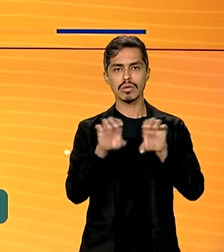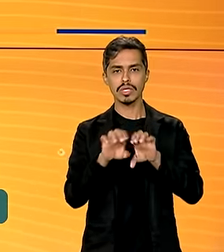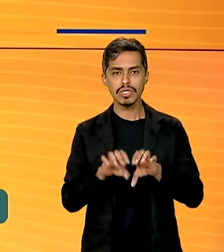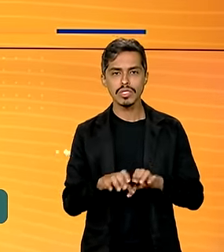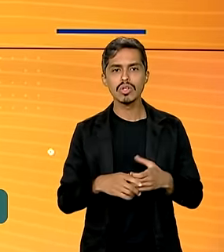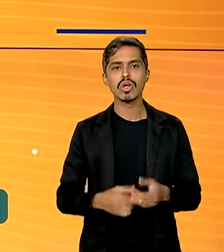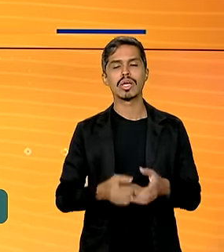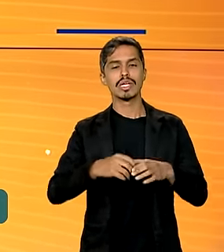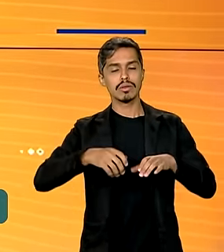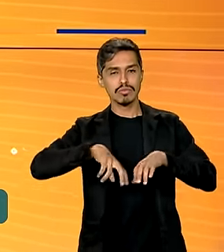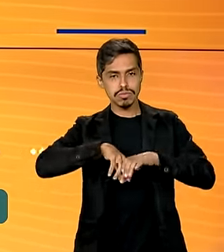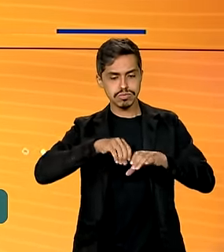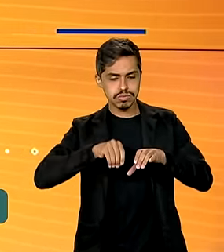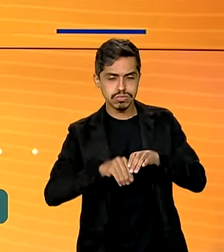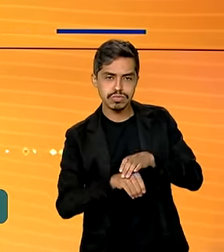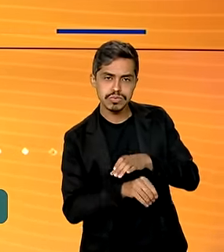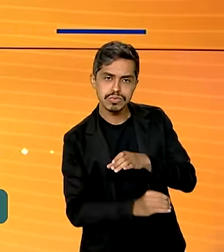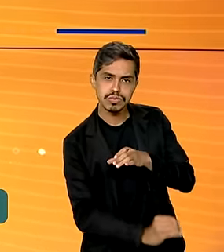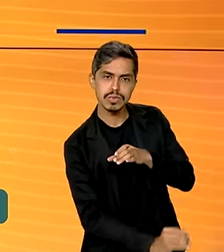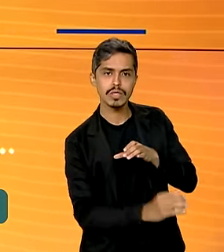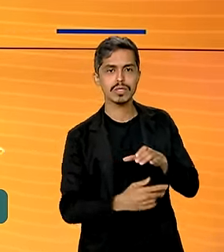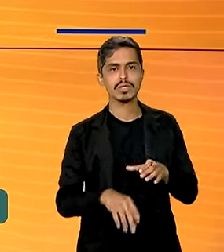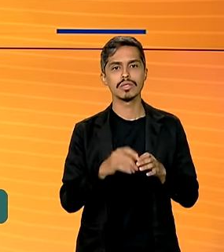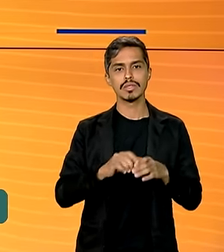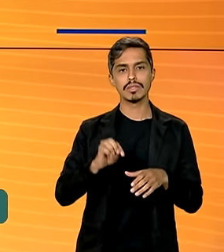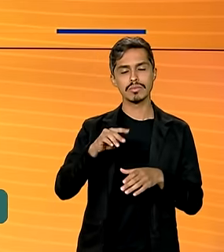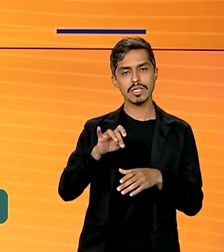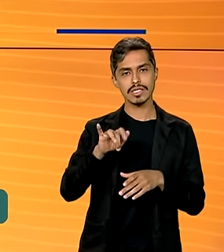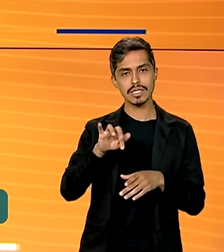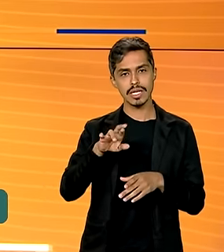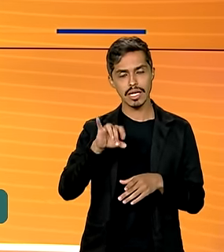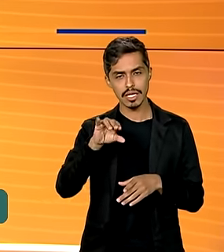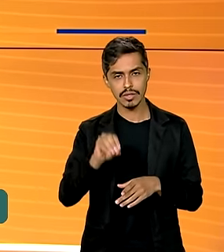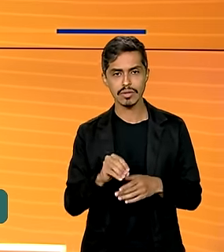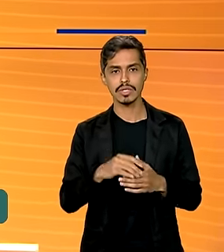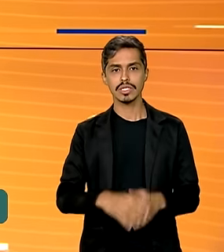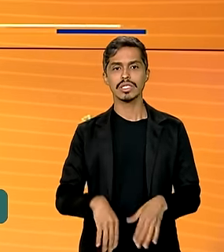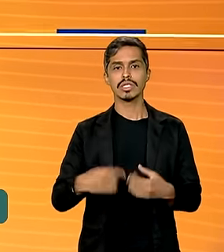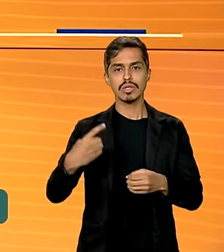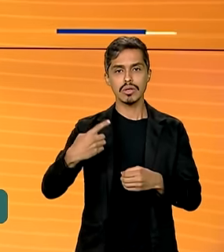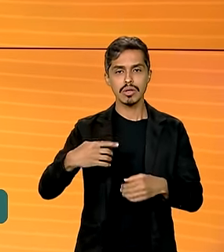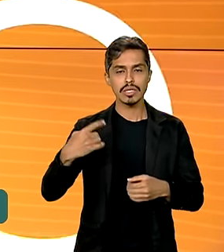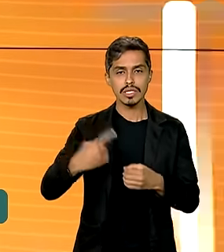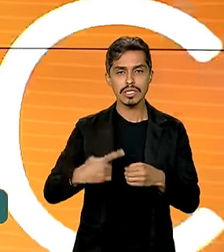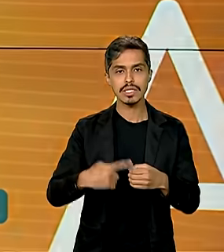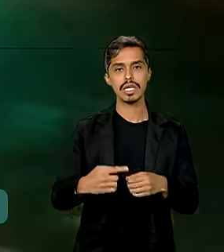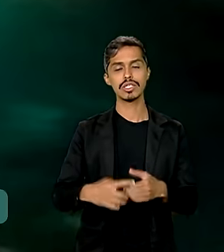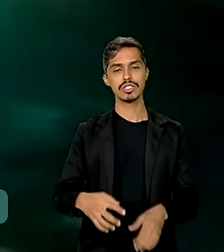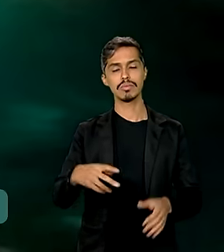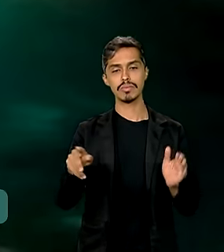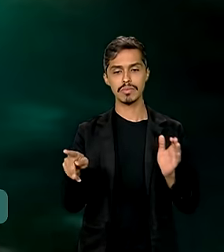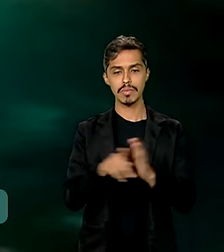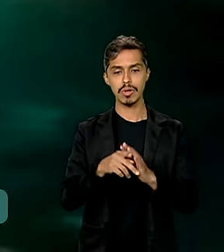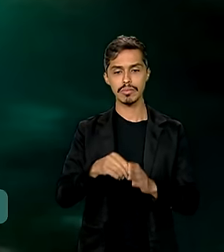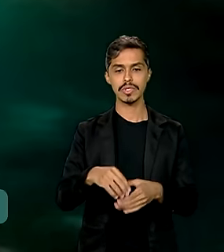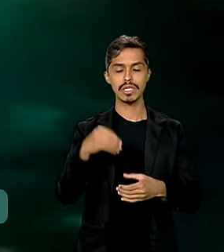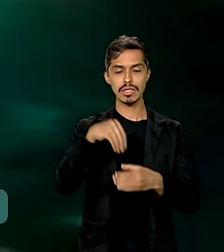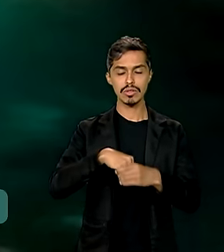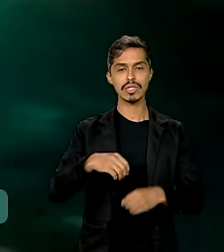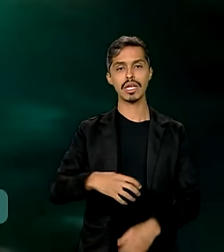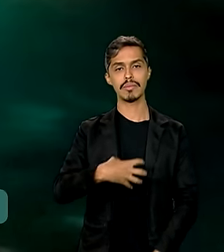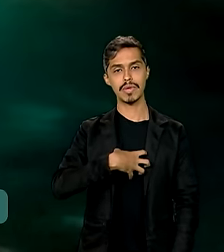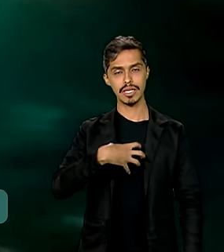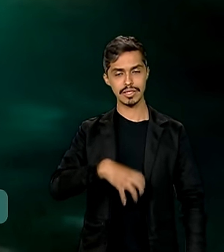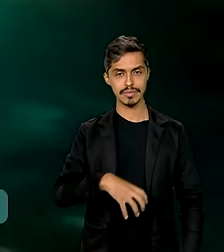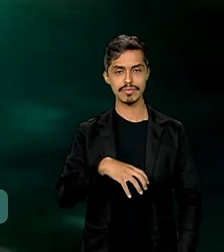Cavernas de São Desidério, que fica no município de São Desidério, no estado da Bahia. Essa área tem cerca de